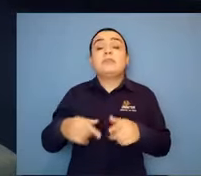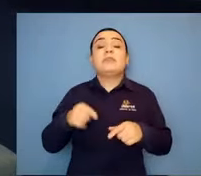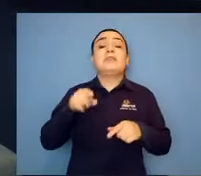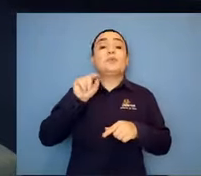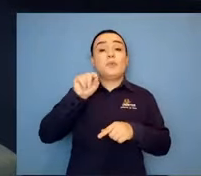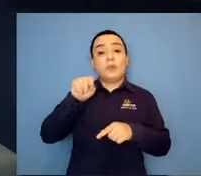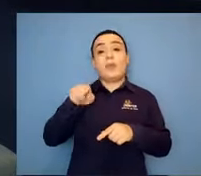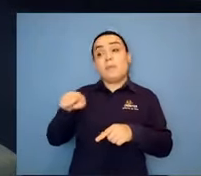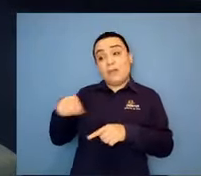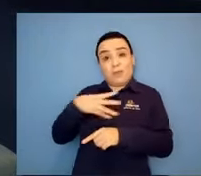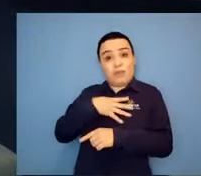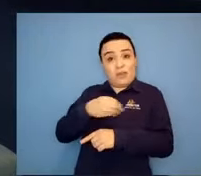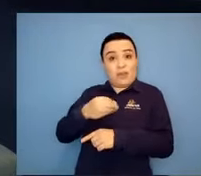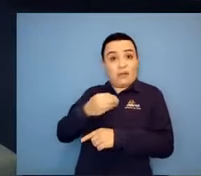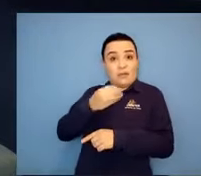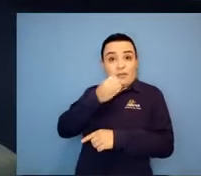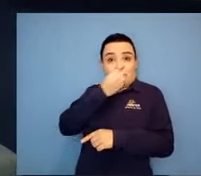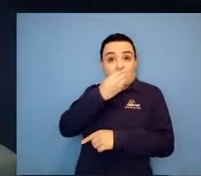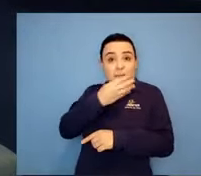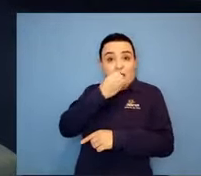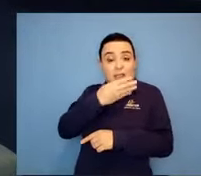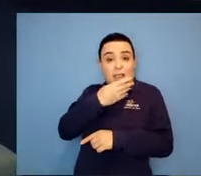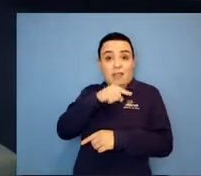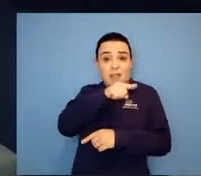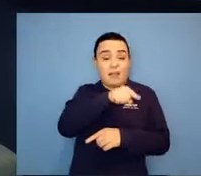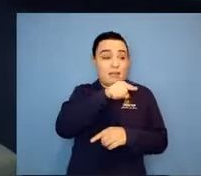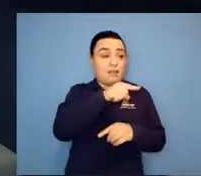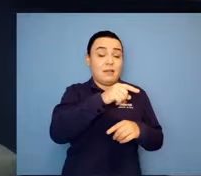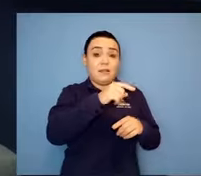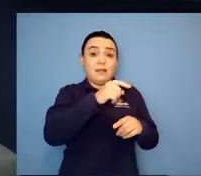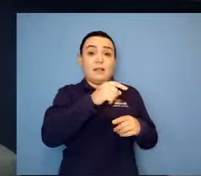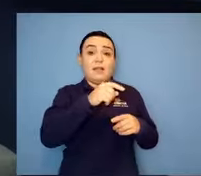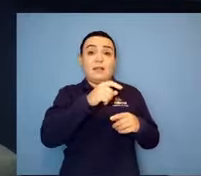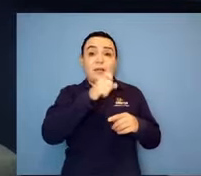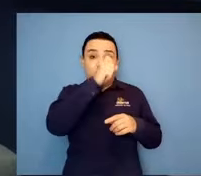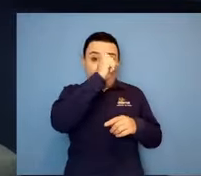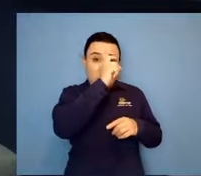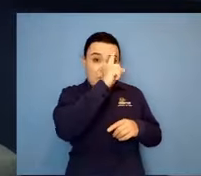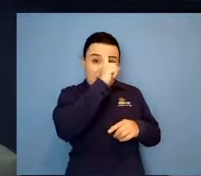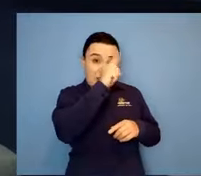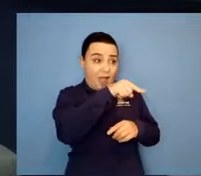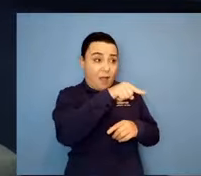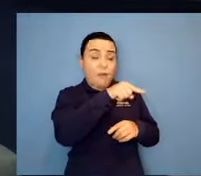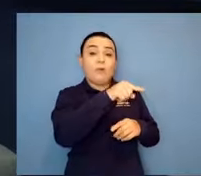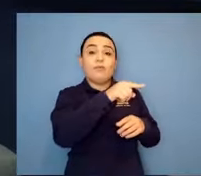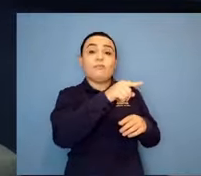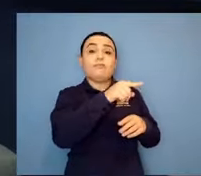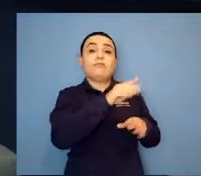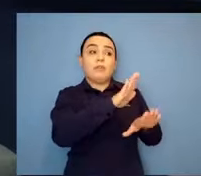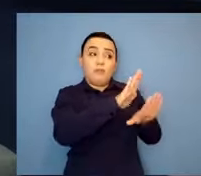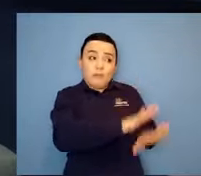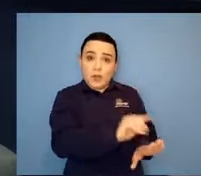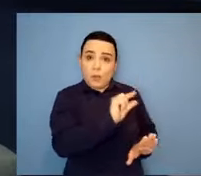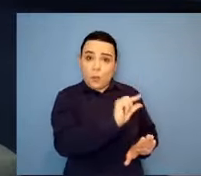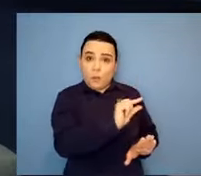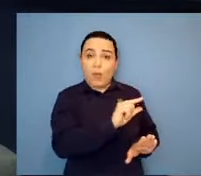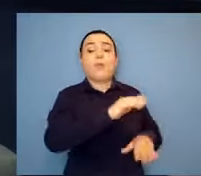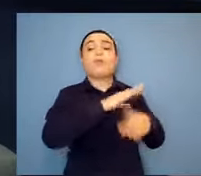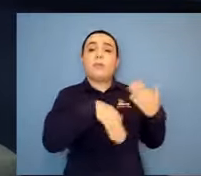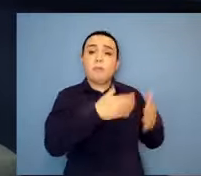Então, linda, eu vou dar alta. Então, tá. Chegamos em casa, tipo, 6 da tarde. Sim. Daí, 7 da noite. Será que Gabriel vai morrer agora?